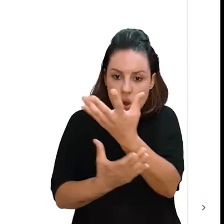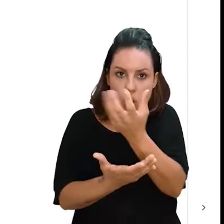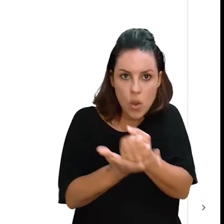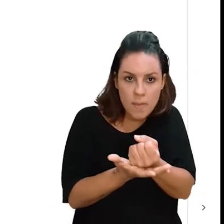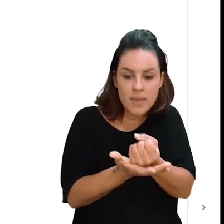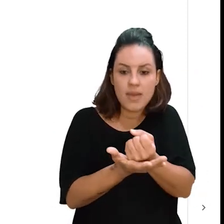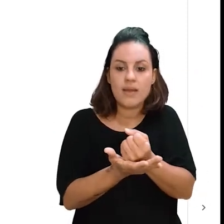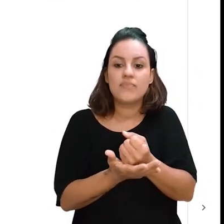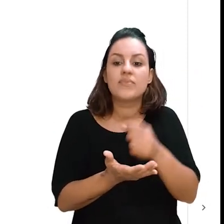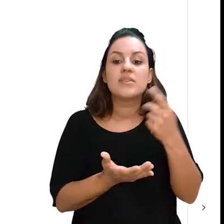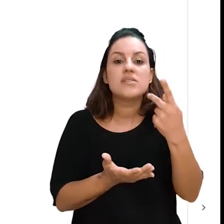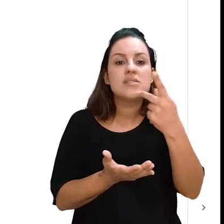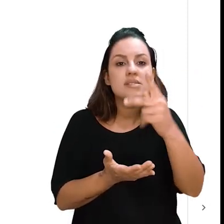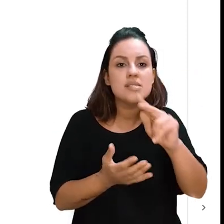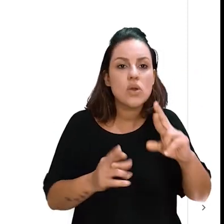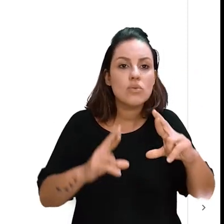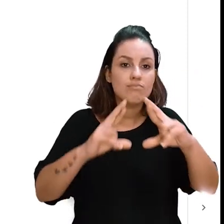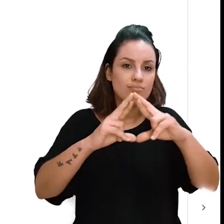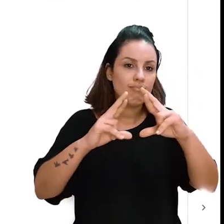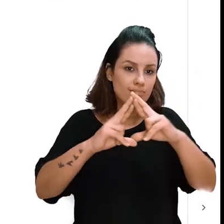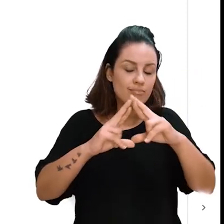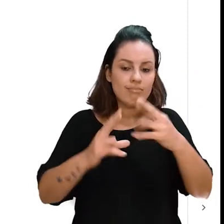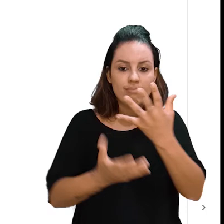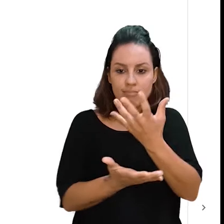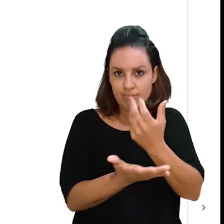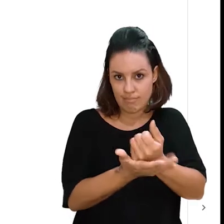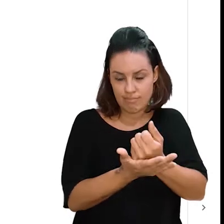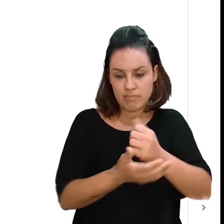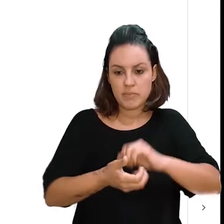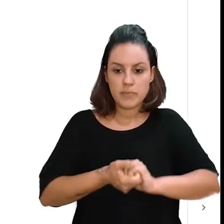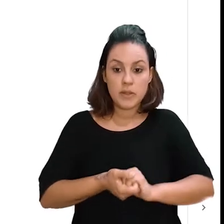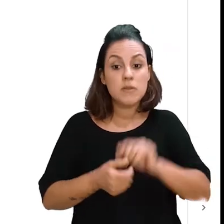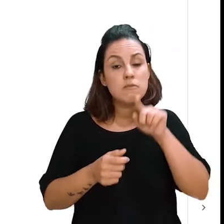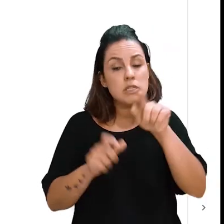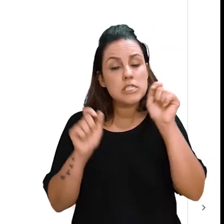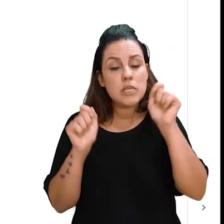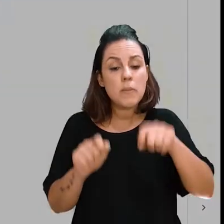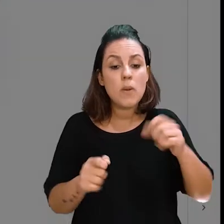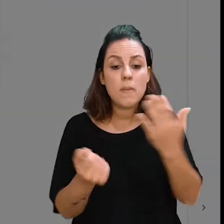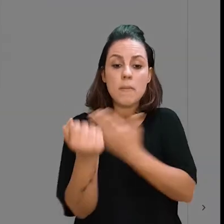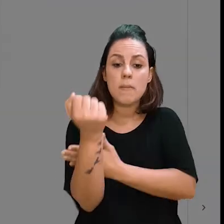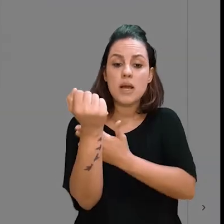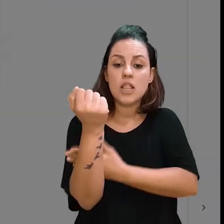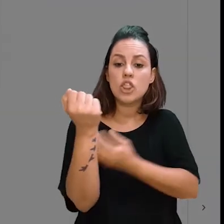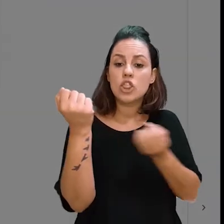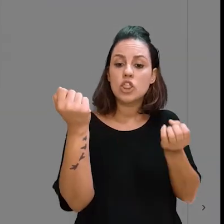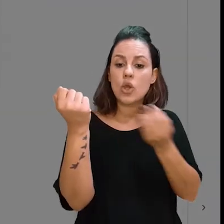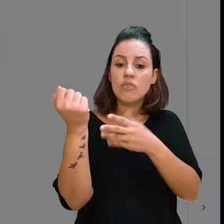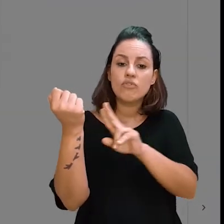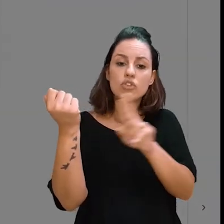aqui. Olha os dois aqui. Para organizar, vamos criar uma pasta para eles.